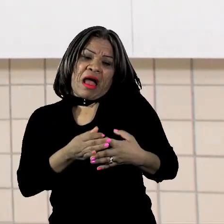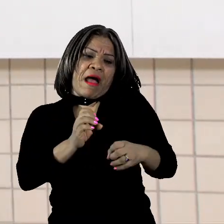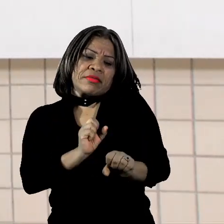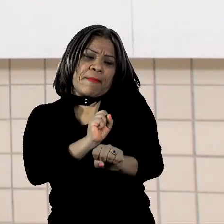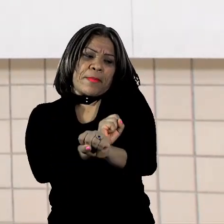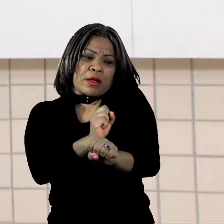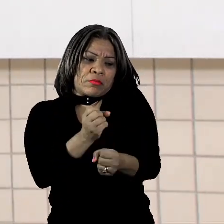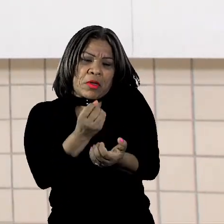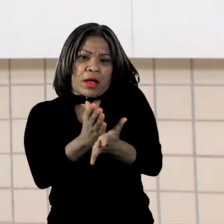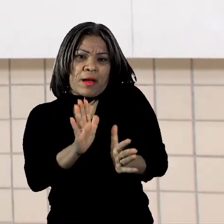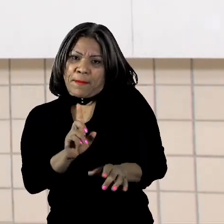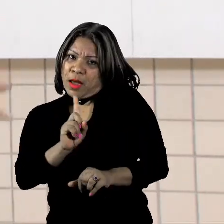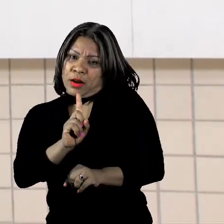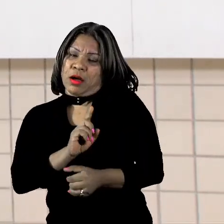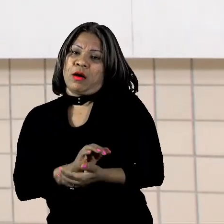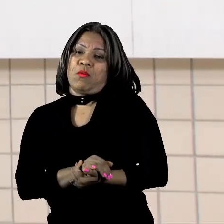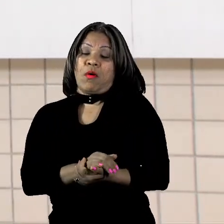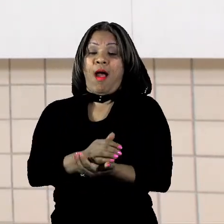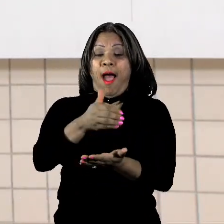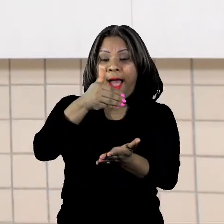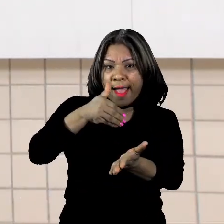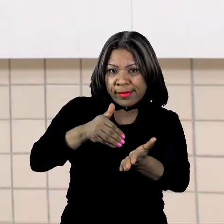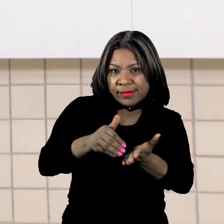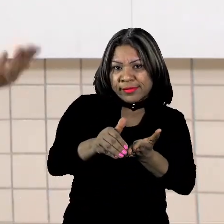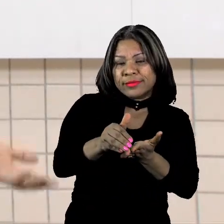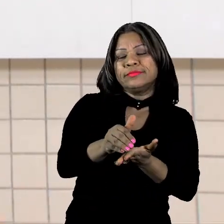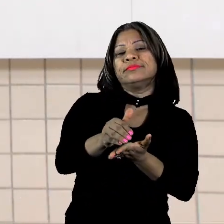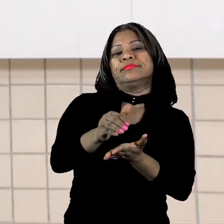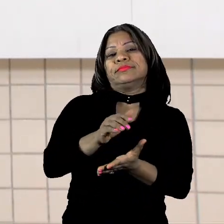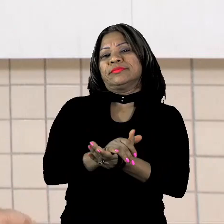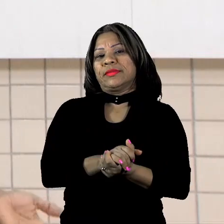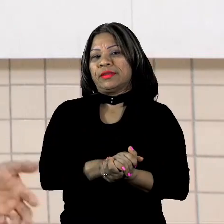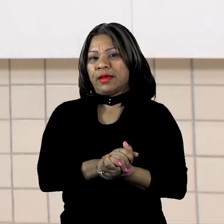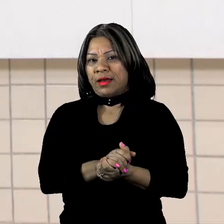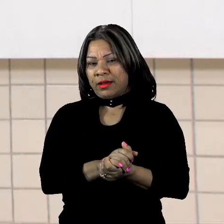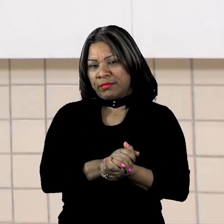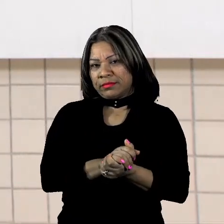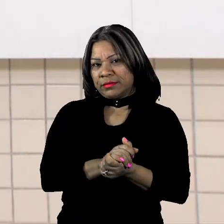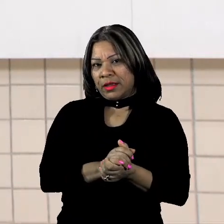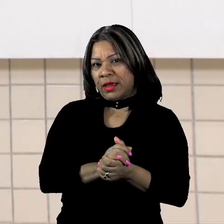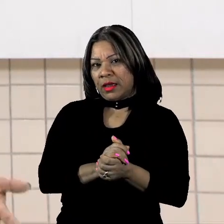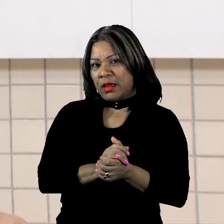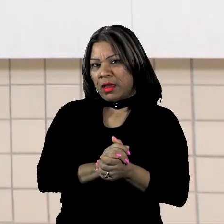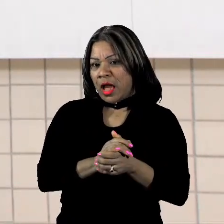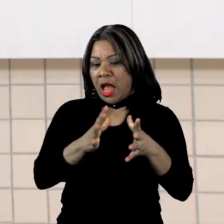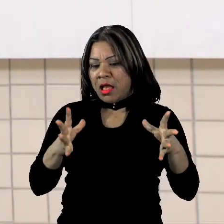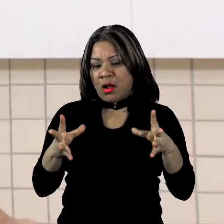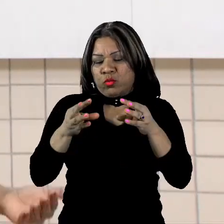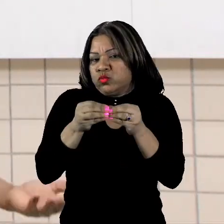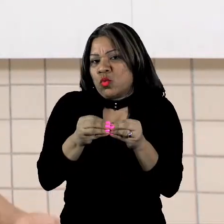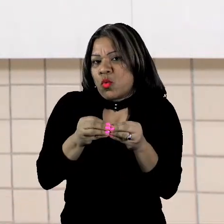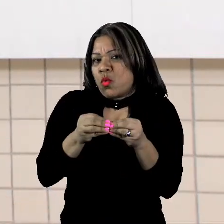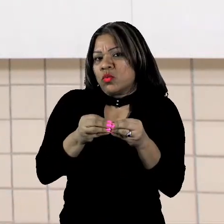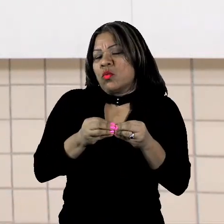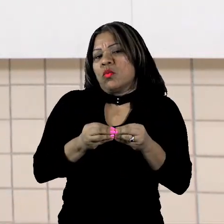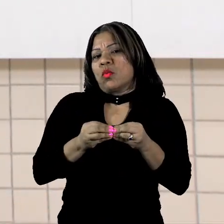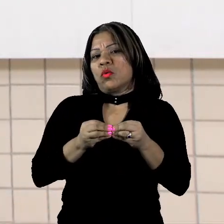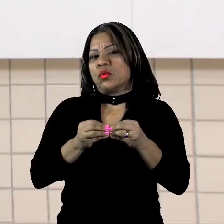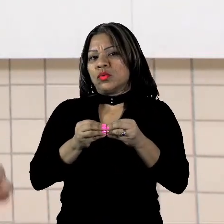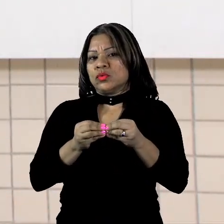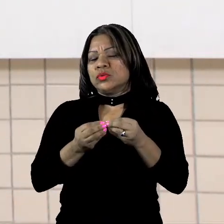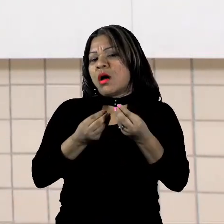andamento. Ou seja, ainda não se chegou à conclusão quando que termina as pesquisas sobre esse novo